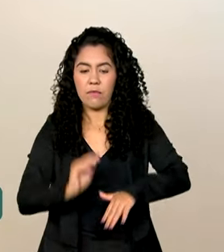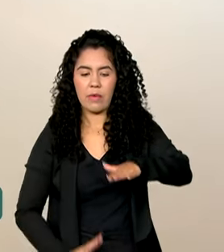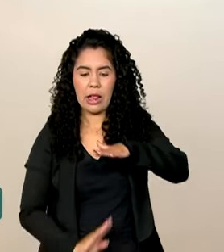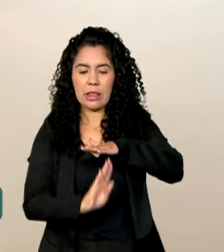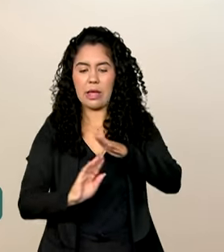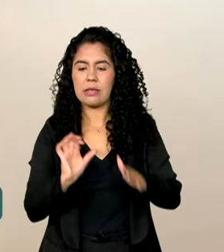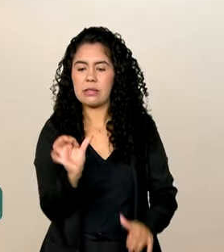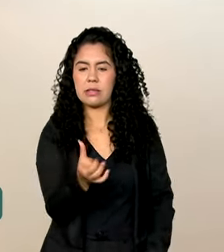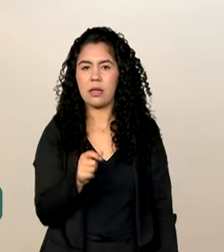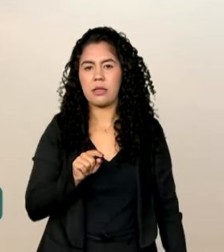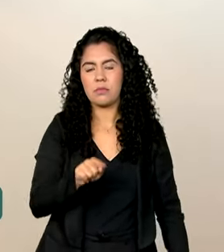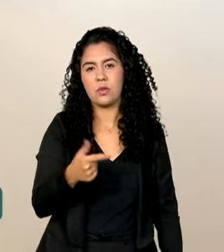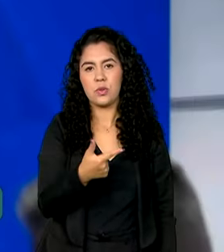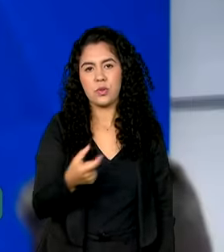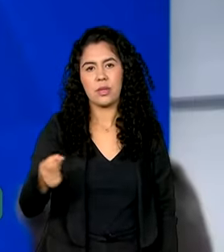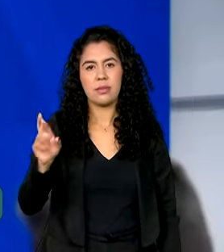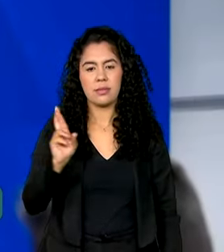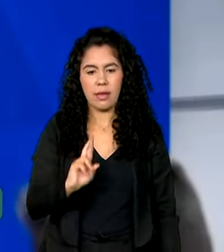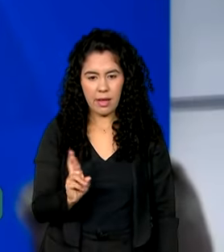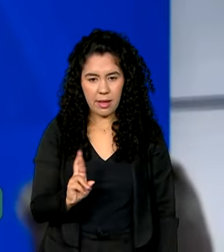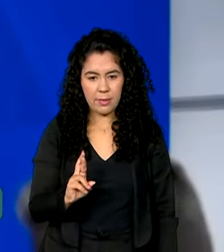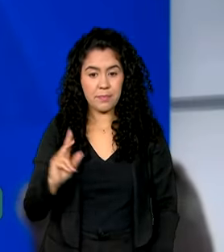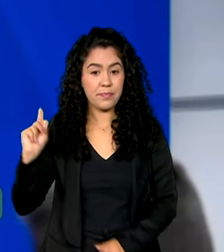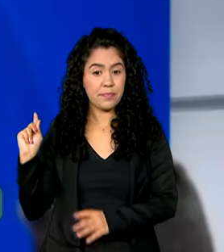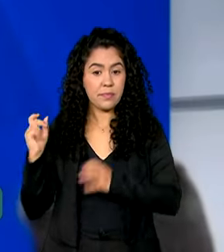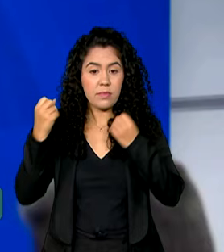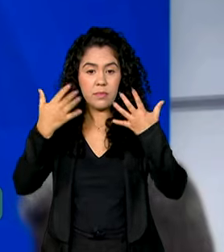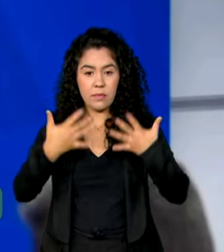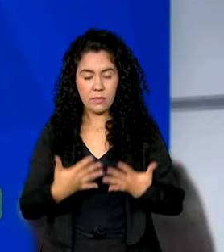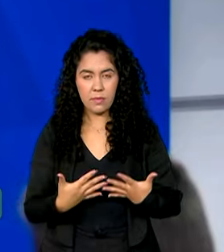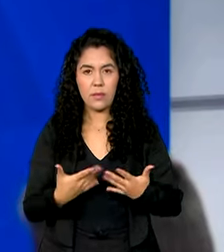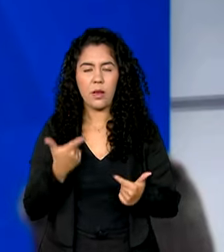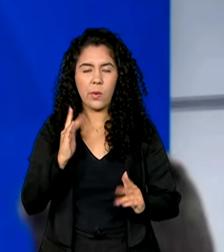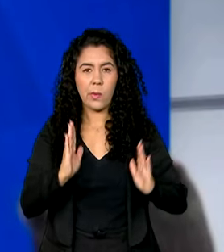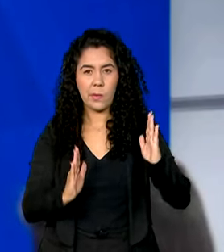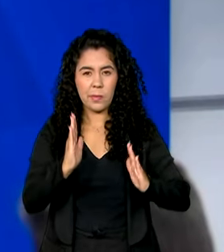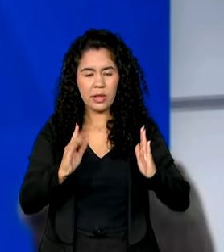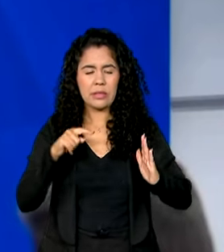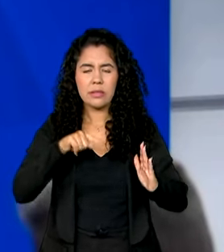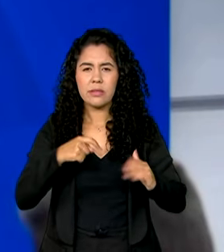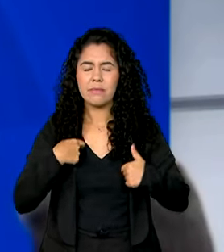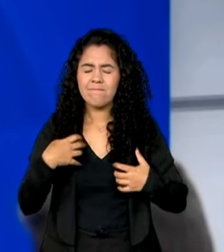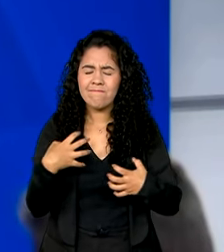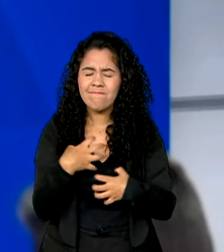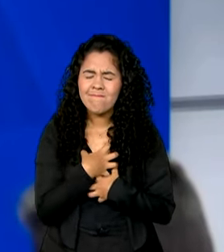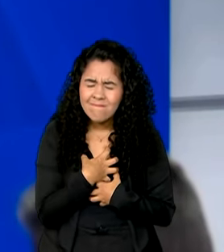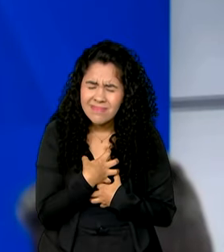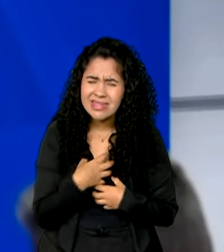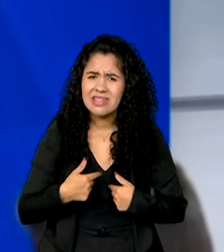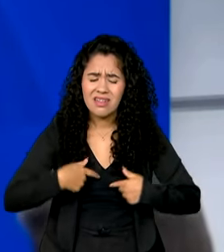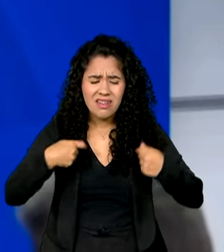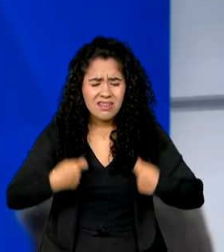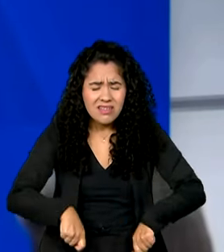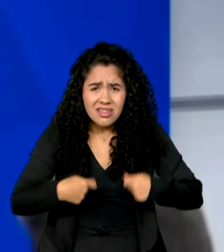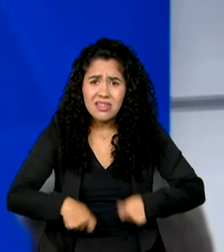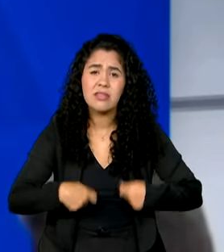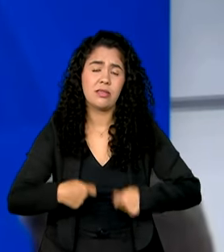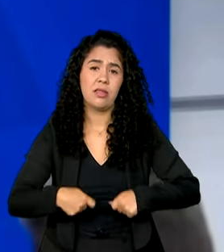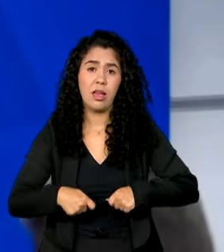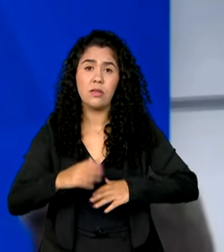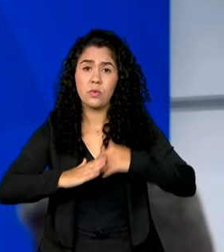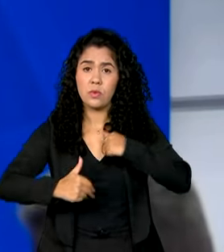.220 reais. No momento de mais dor, de mais necessidade dos trabalhadores